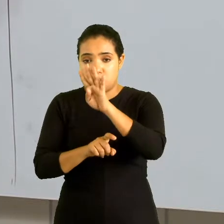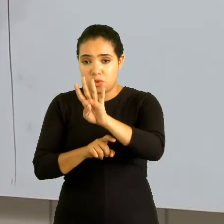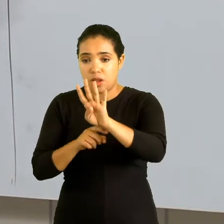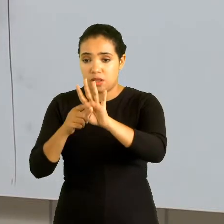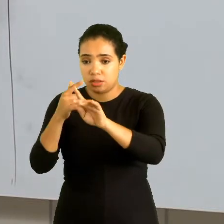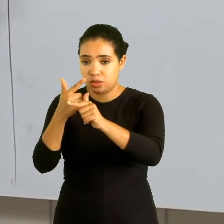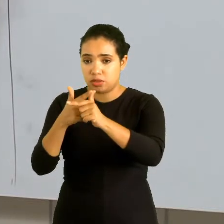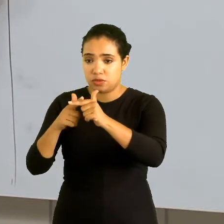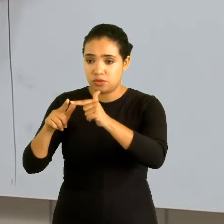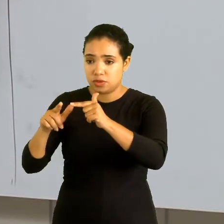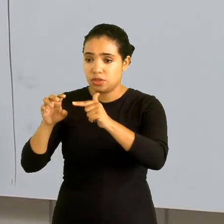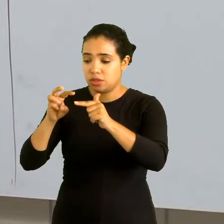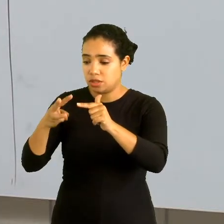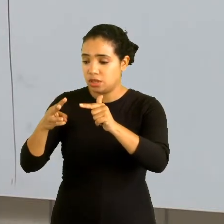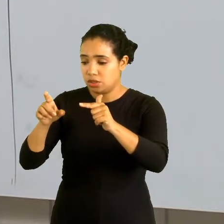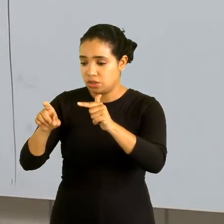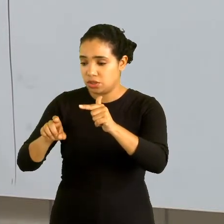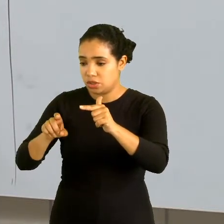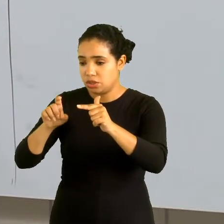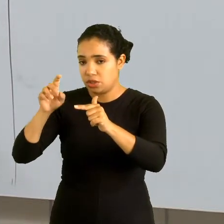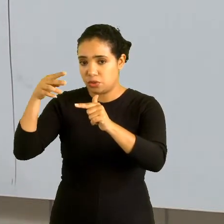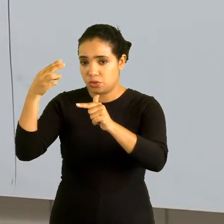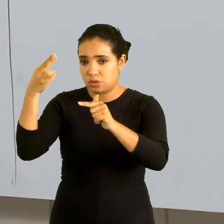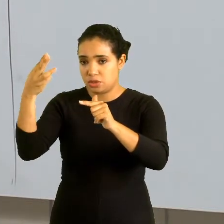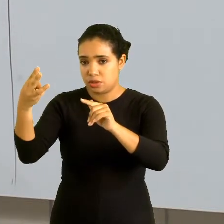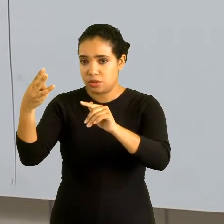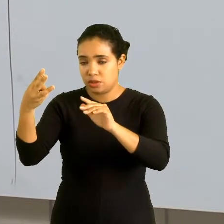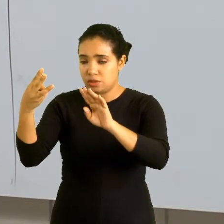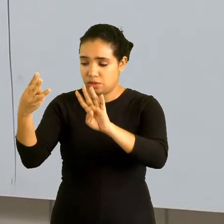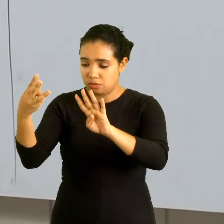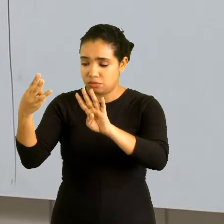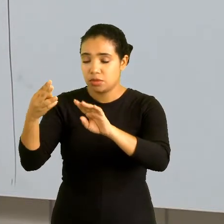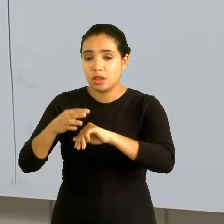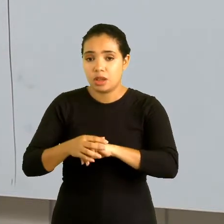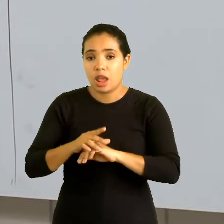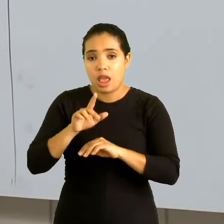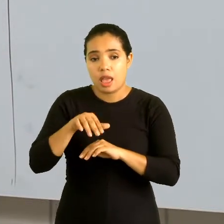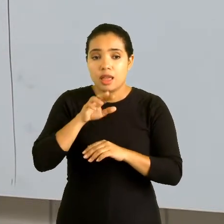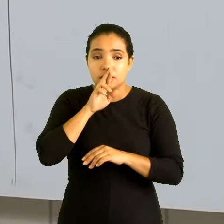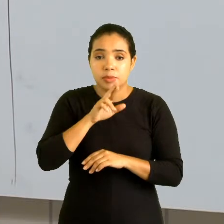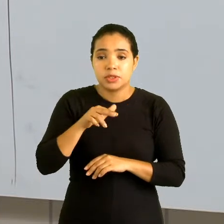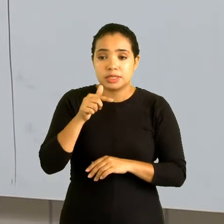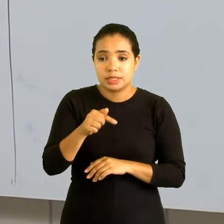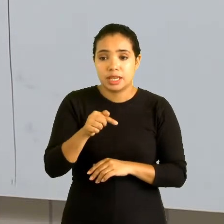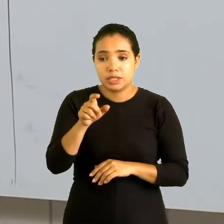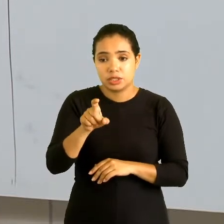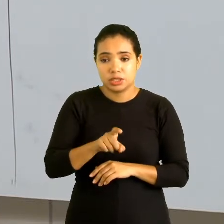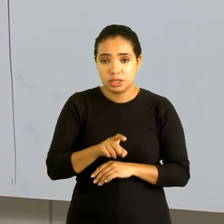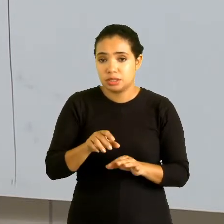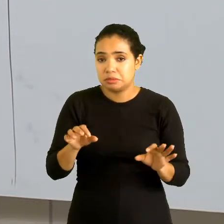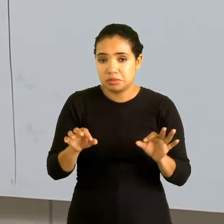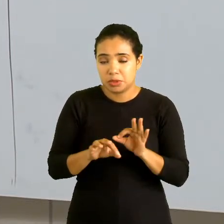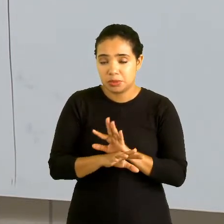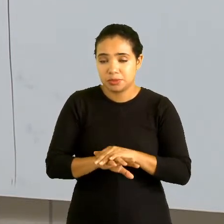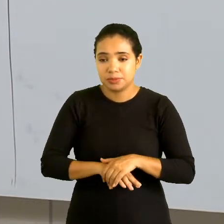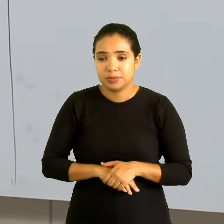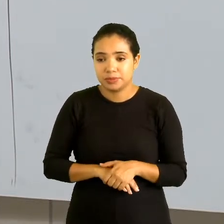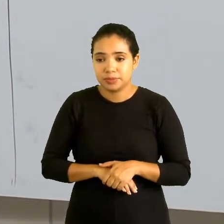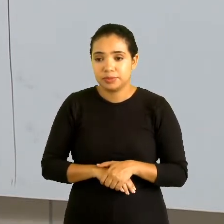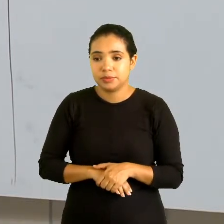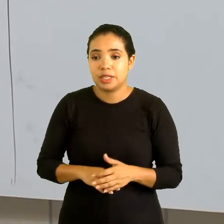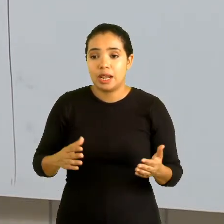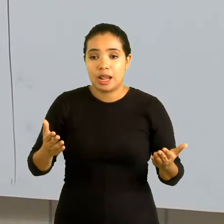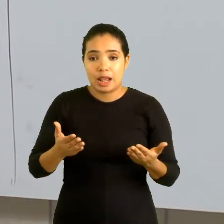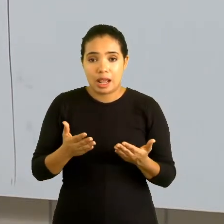dividido por 3x elevado ao cubo, é 7x. Tranquilo. E